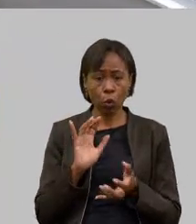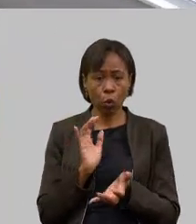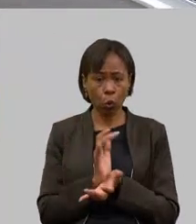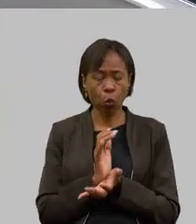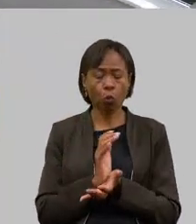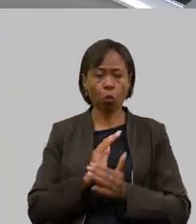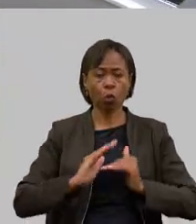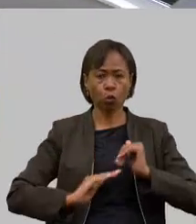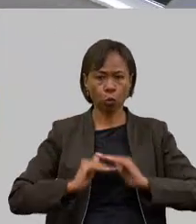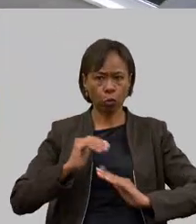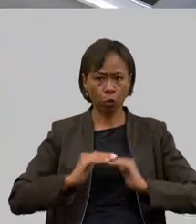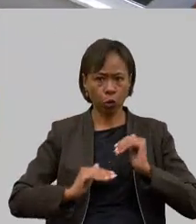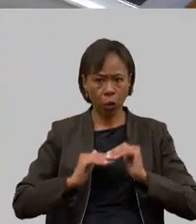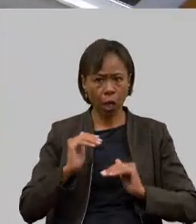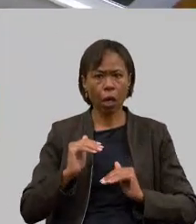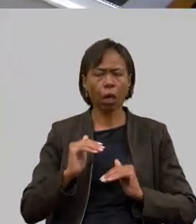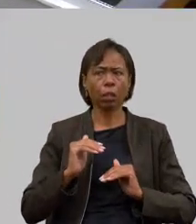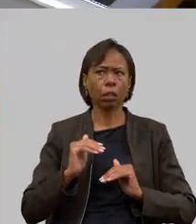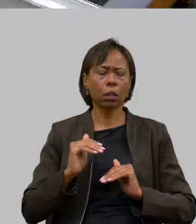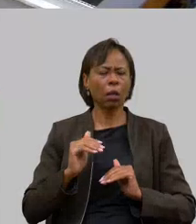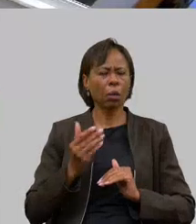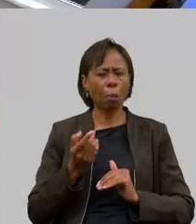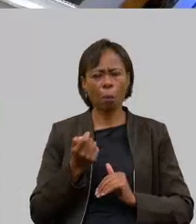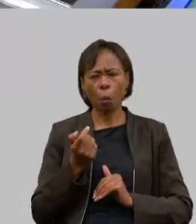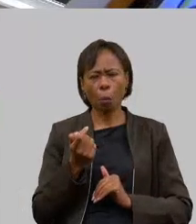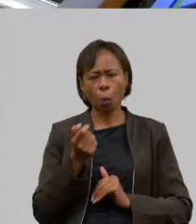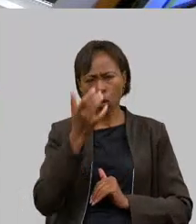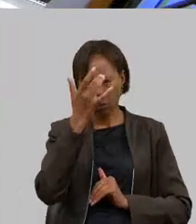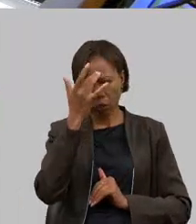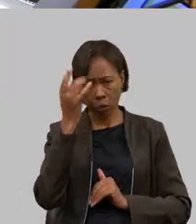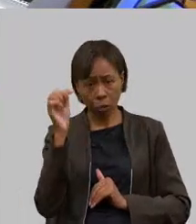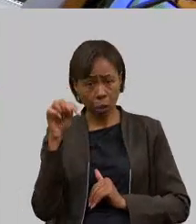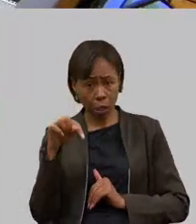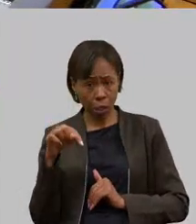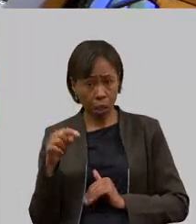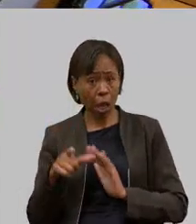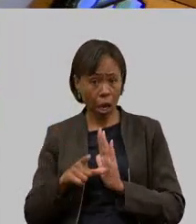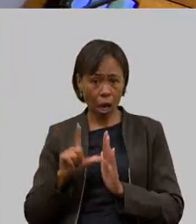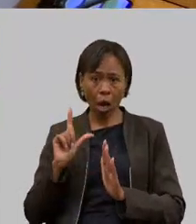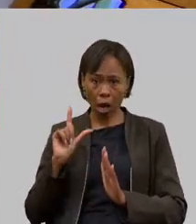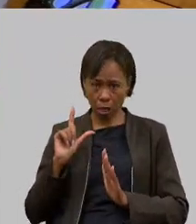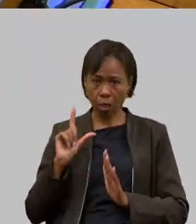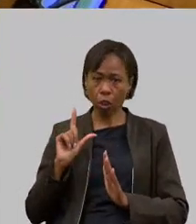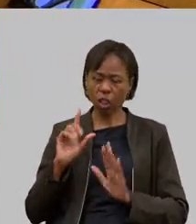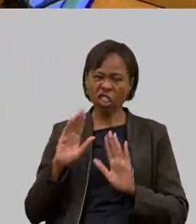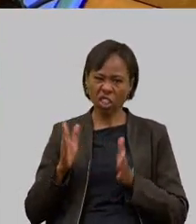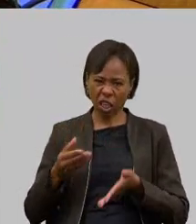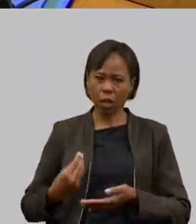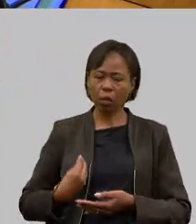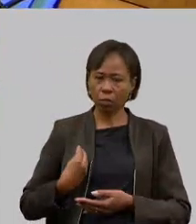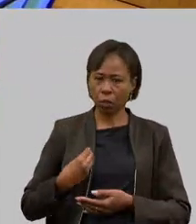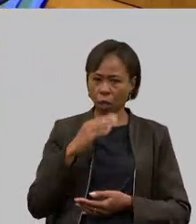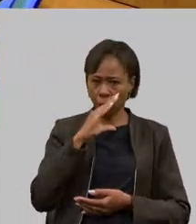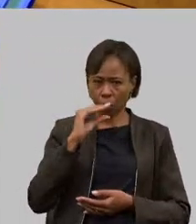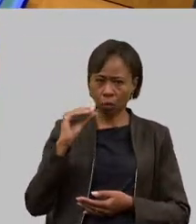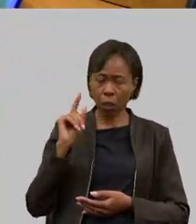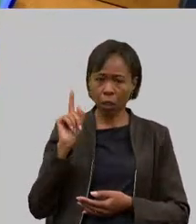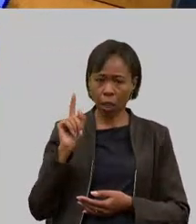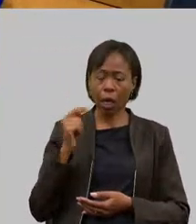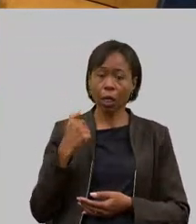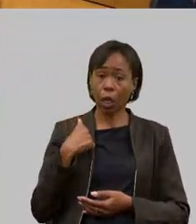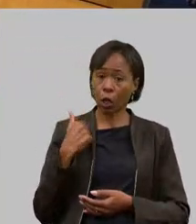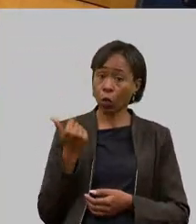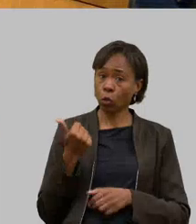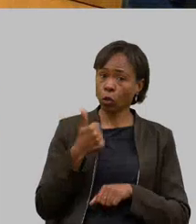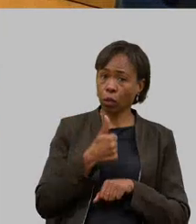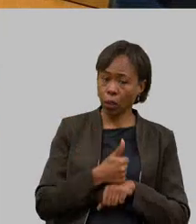compor quase muito poucas pessoas aqui que estão aqui já estavam na secretaria praticamente quase todos quando eu cheguei e um legado